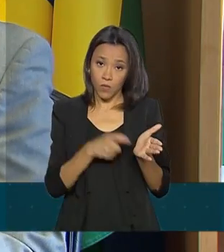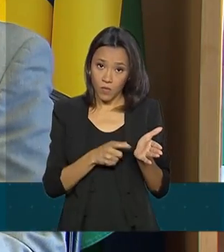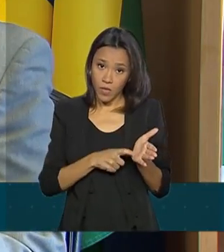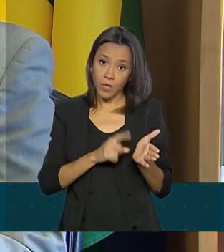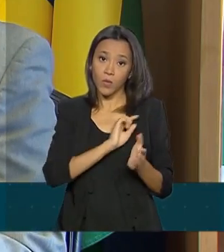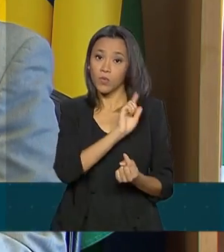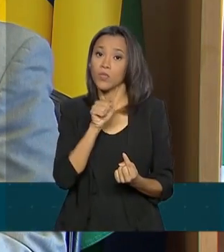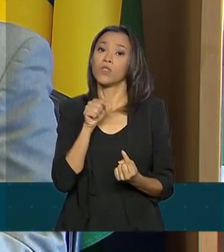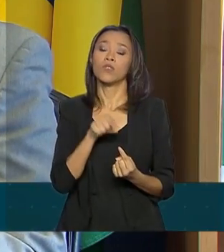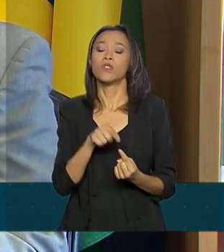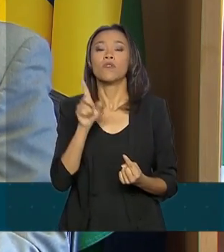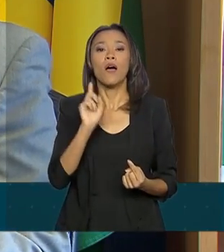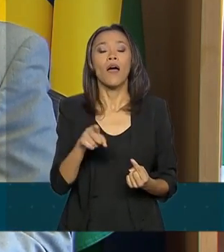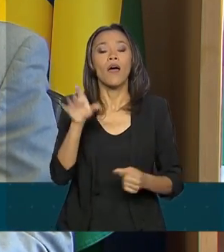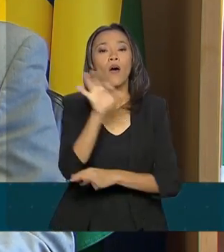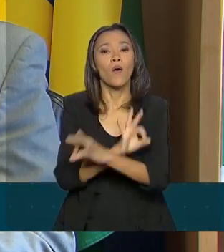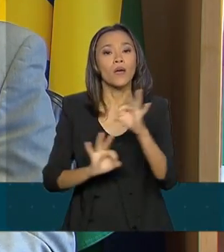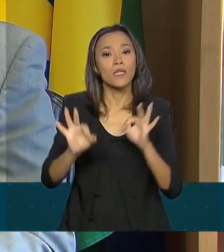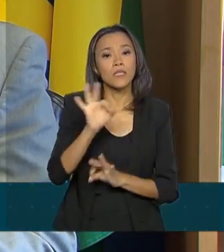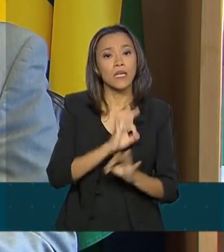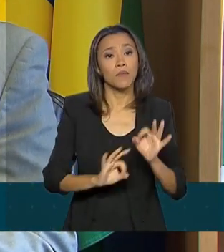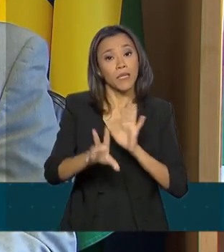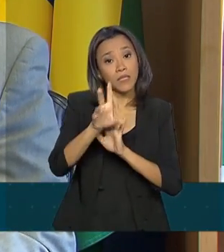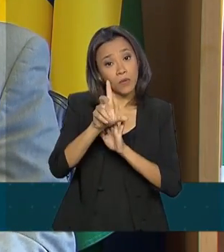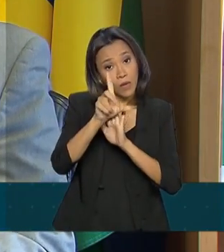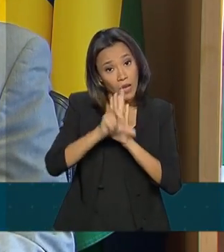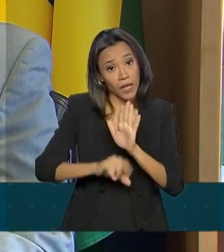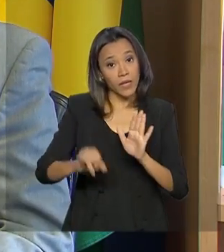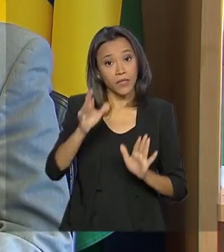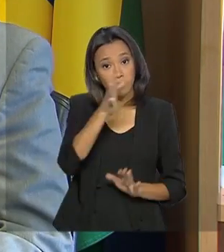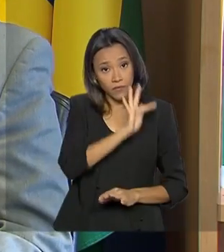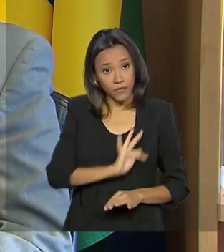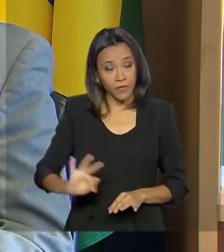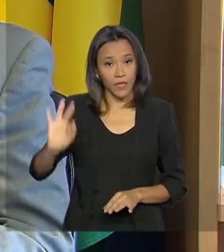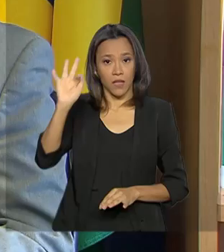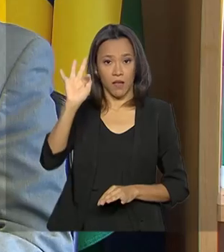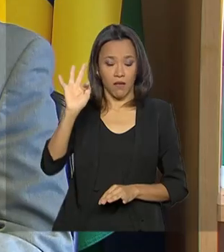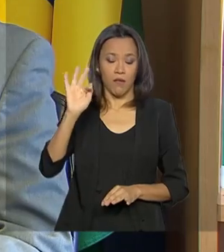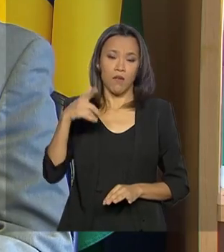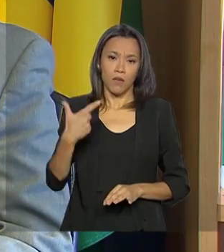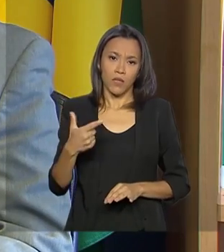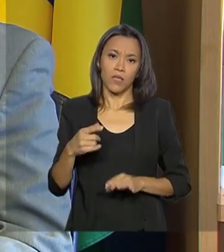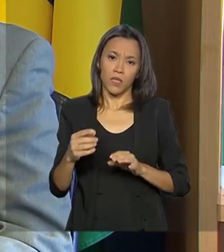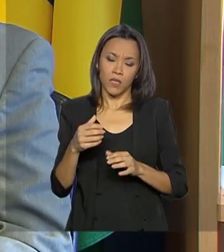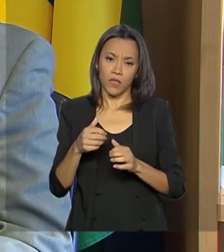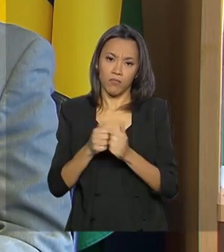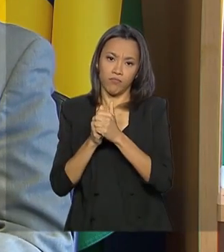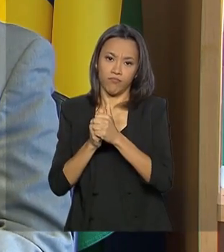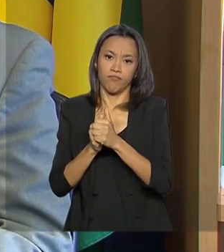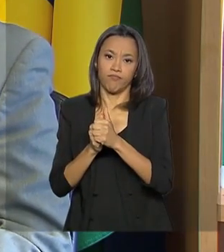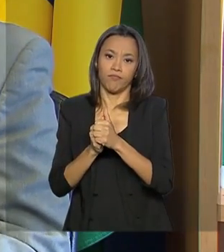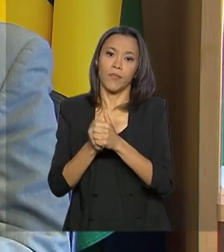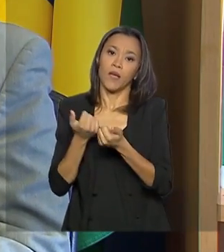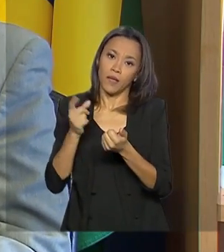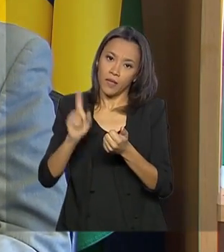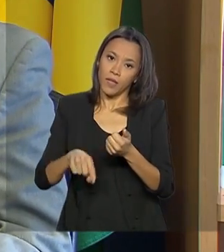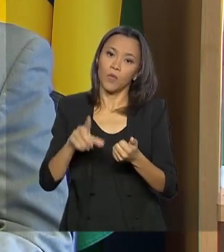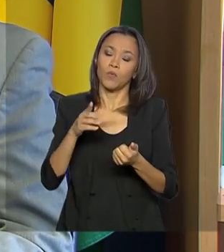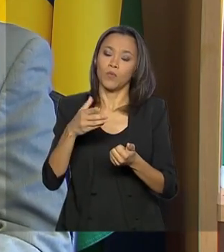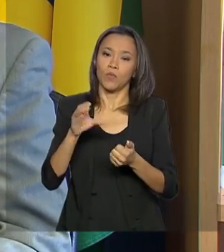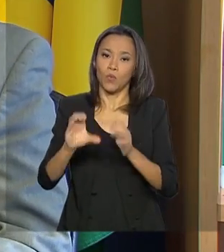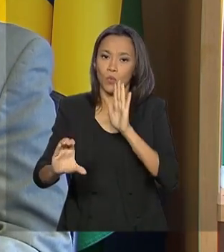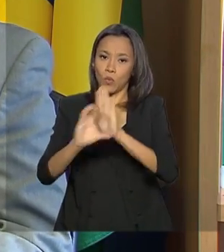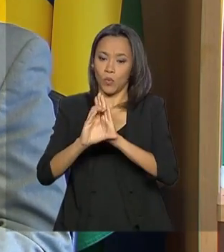foi organizar, porque são legislações federais que organizam o setor. Tanto o Código de Defesa do Consumidor é um documento federal,